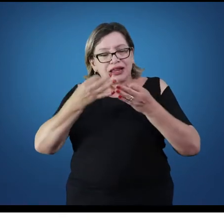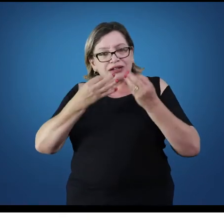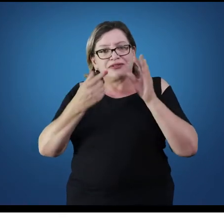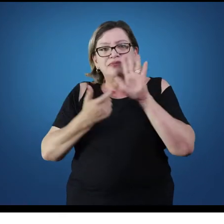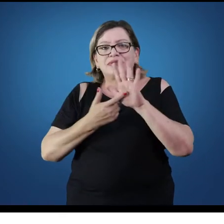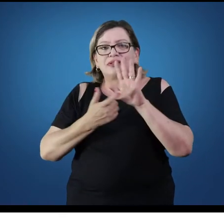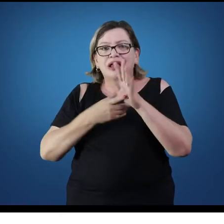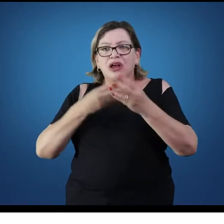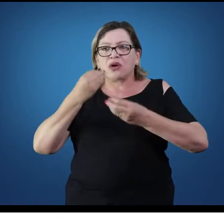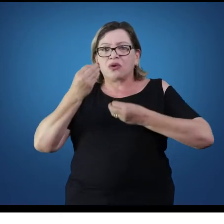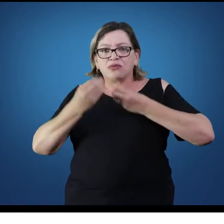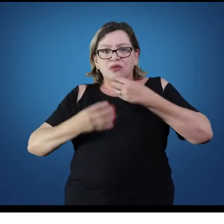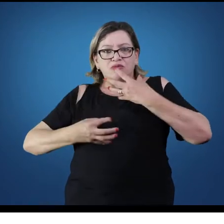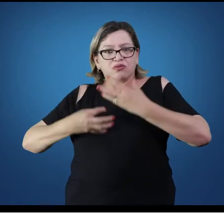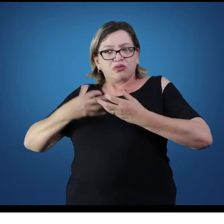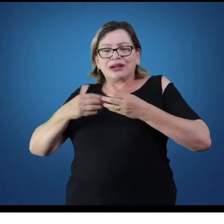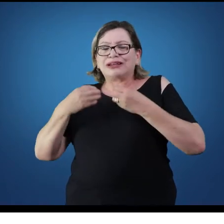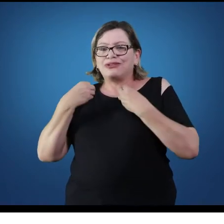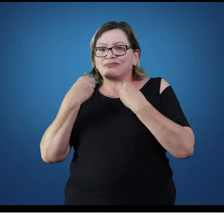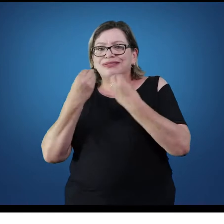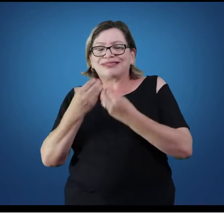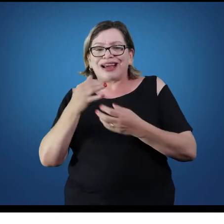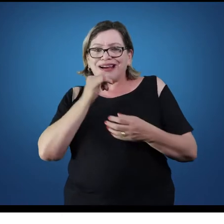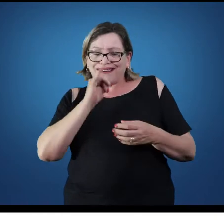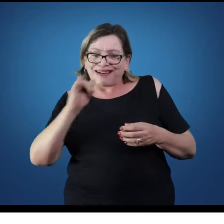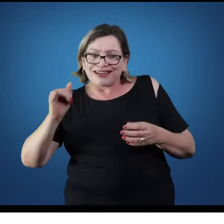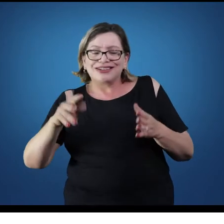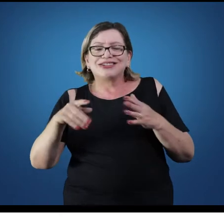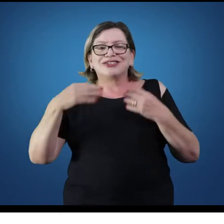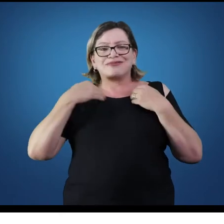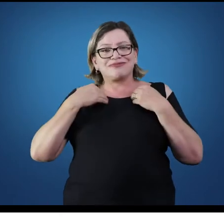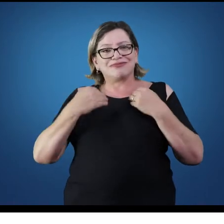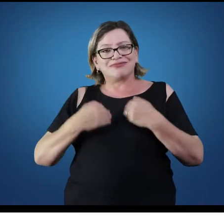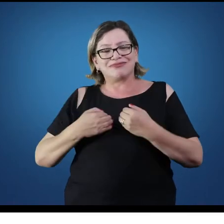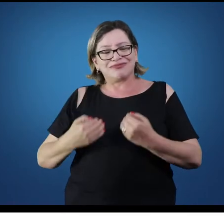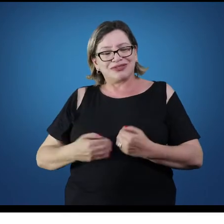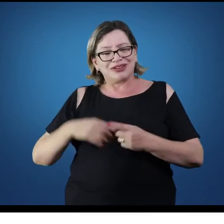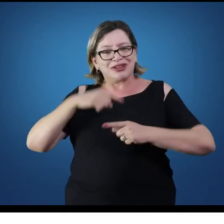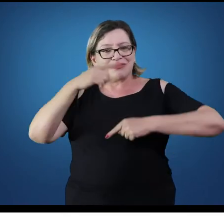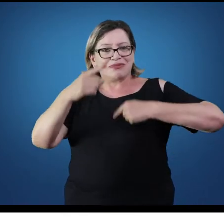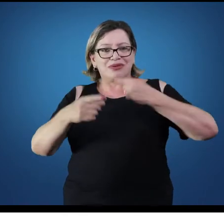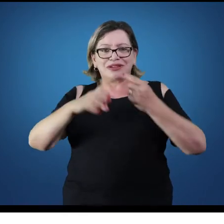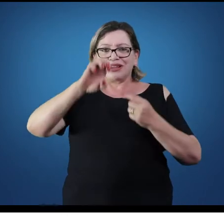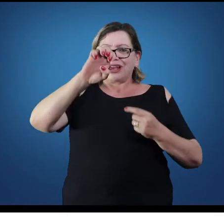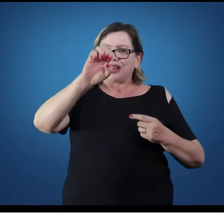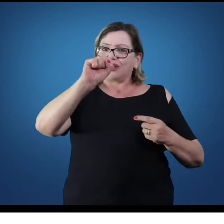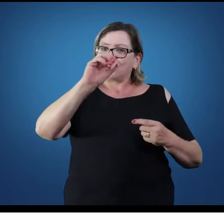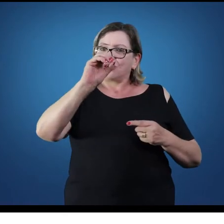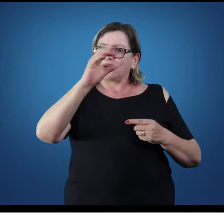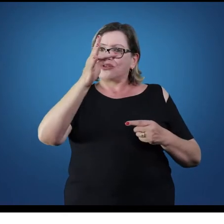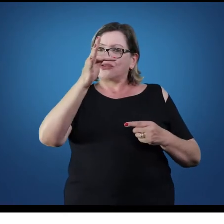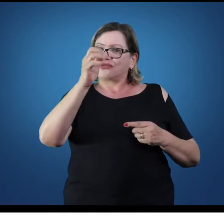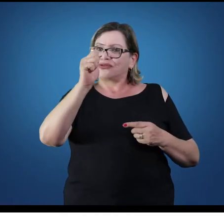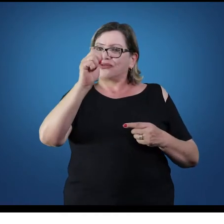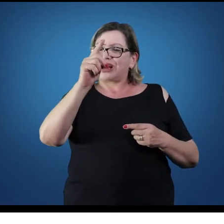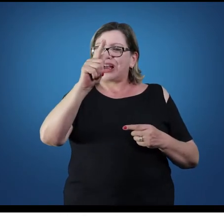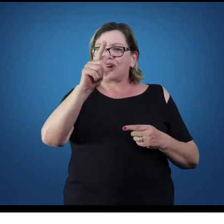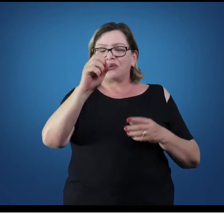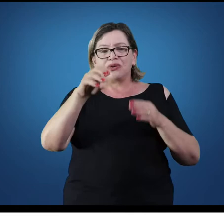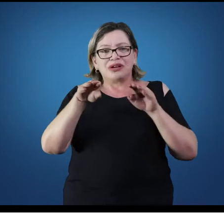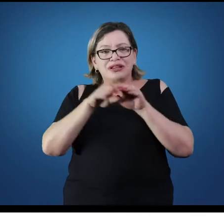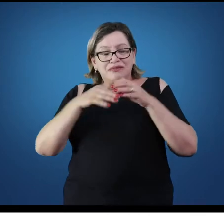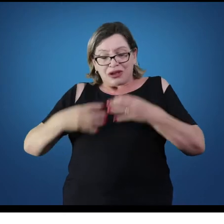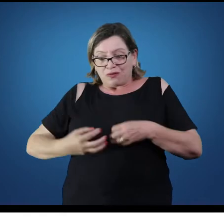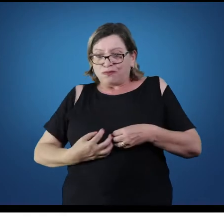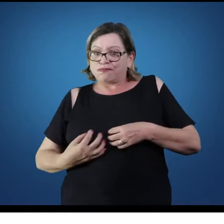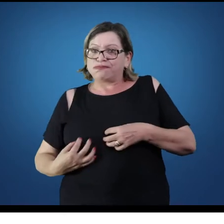digestão e o fornecimento de energia para o corpo, passando pelo esôfago, ele chegando à região do estômago, ele